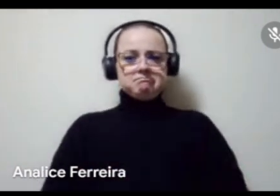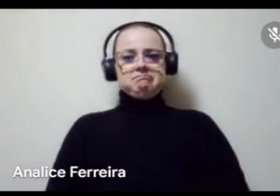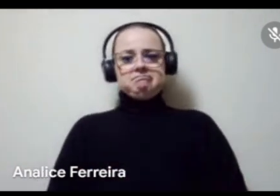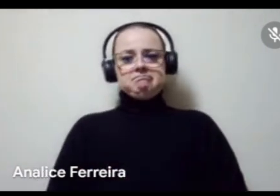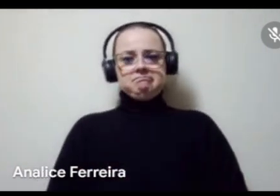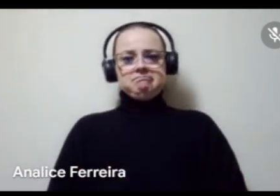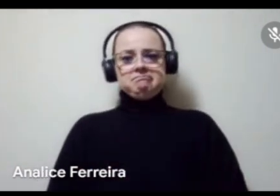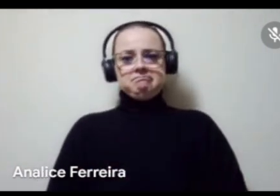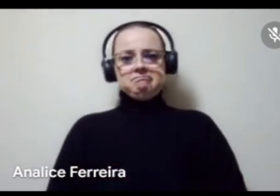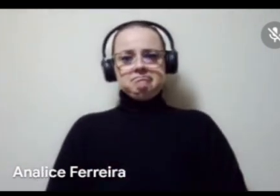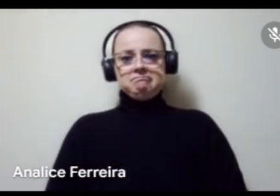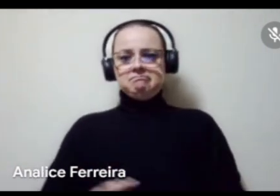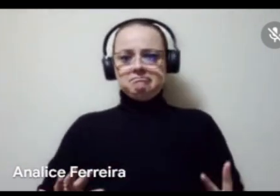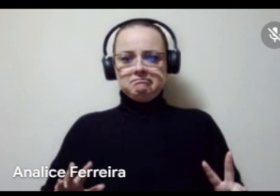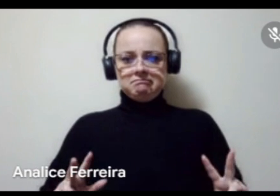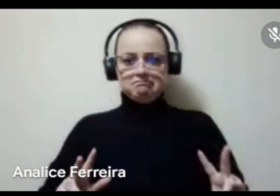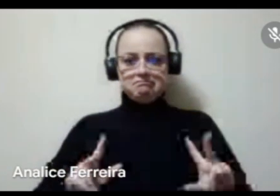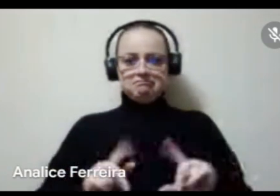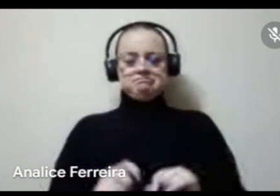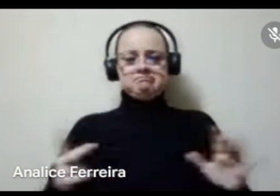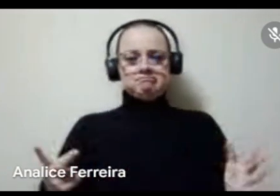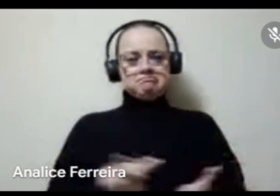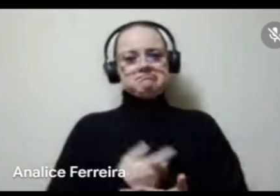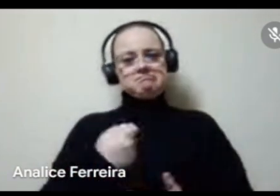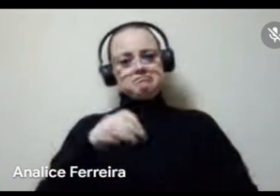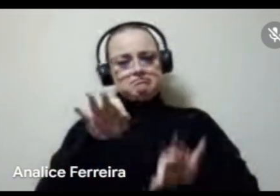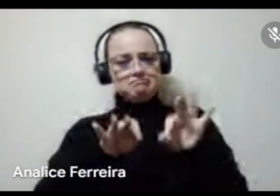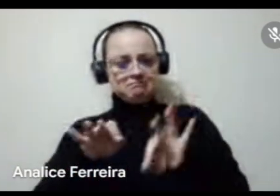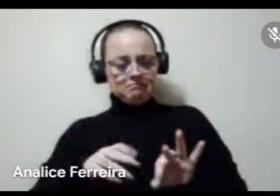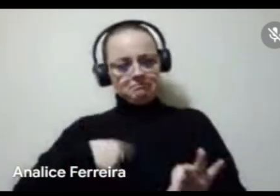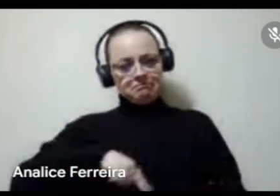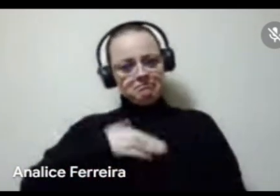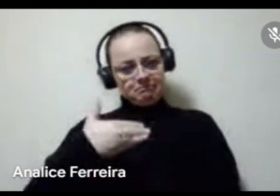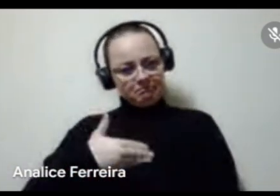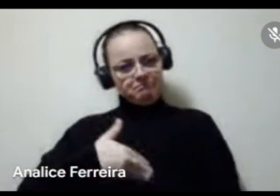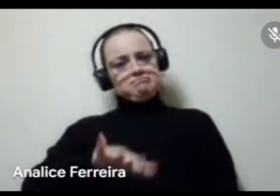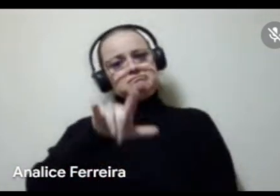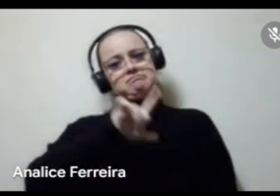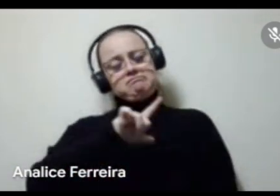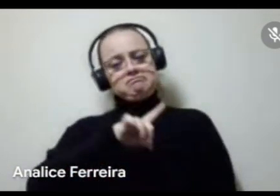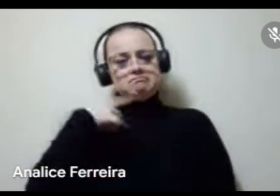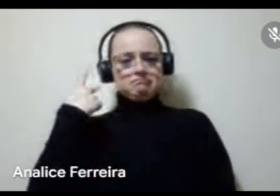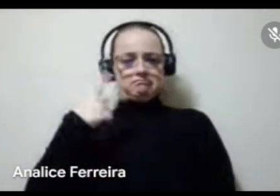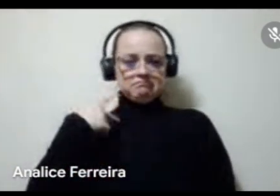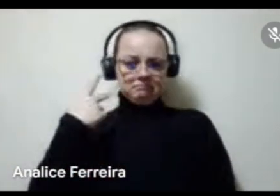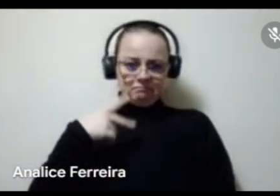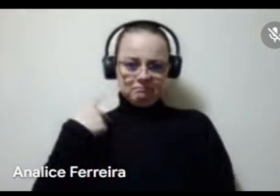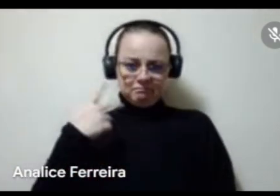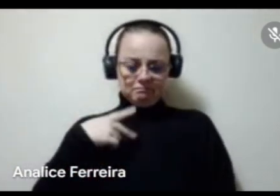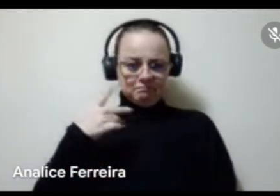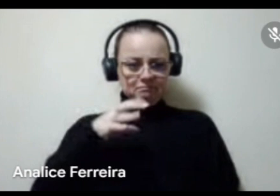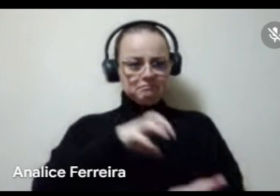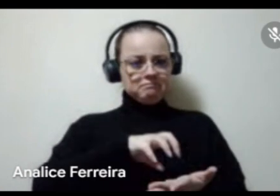a tudo correr como tem se planejado, nós iremos então ter uma política na área